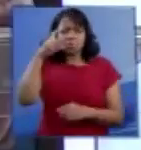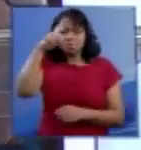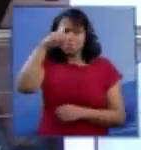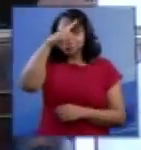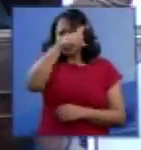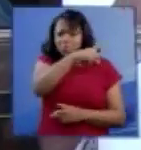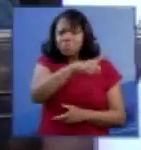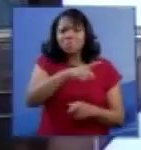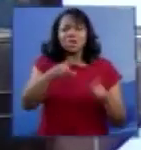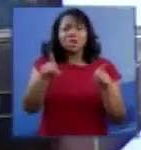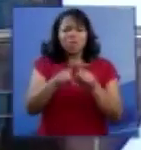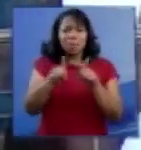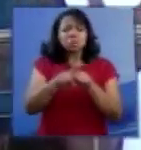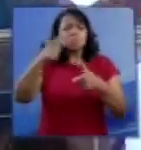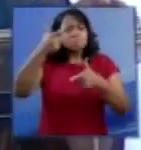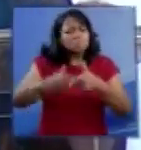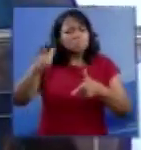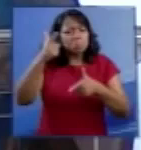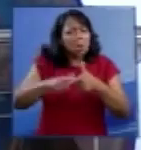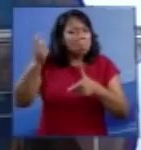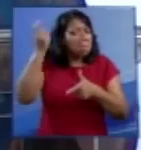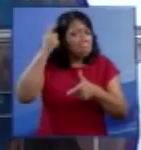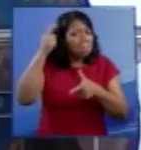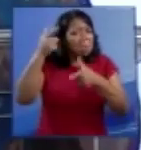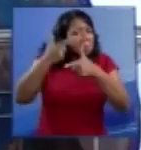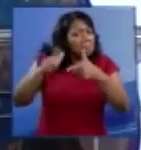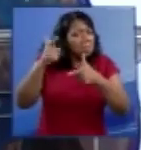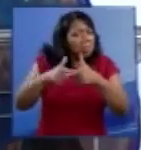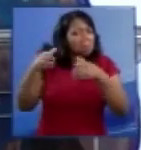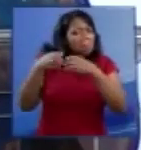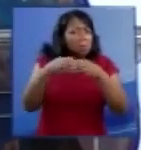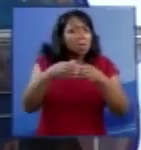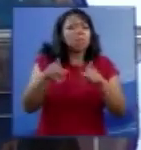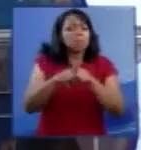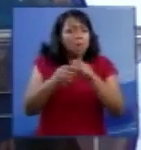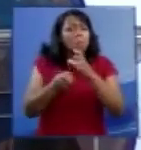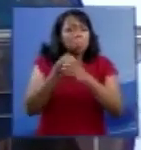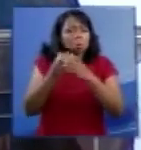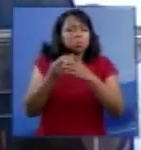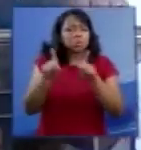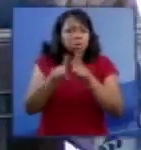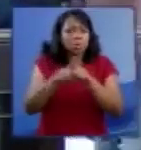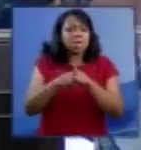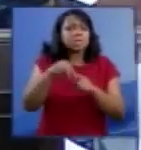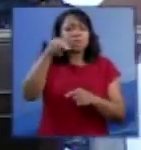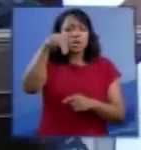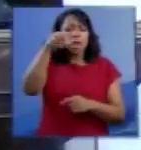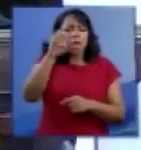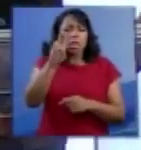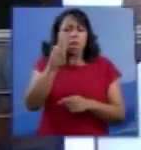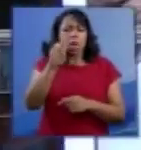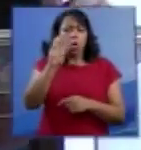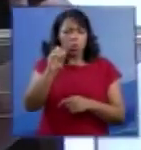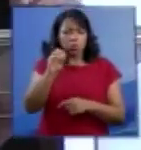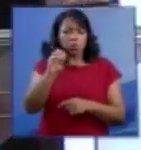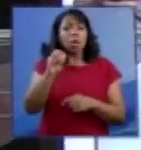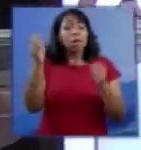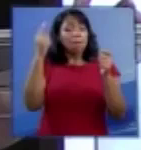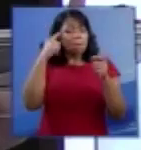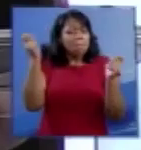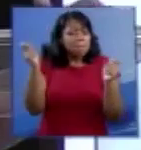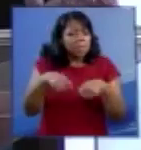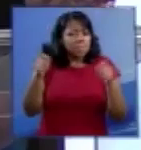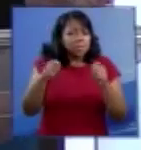todas as suas anomalias, ele também produz esses neuropeptídeos que lhe permitem a